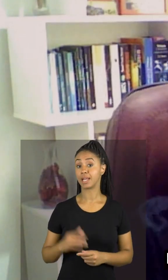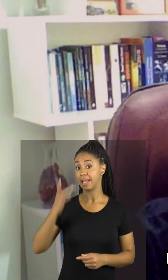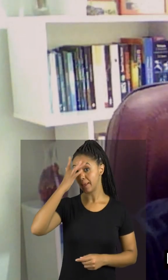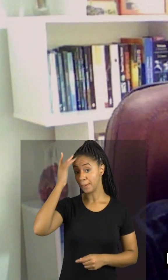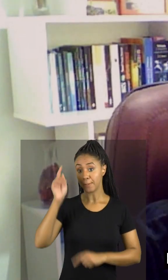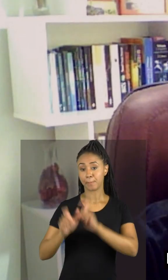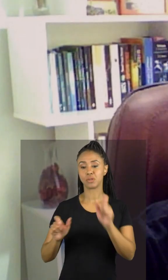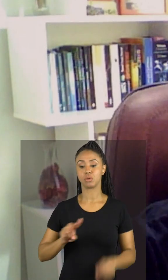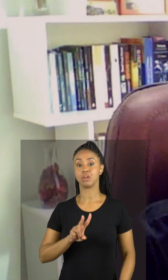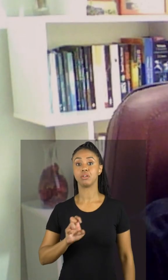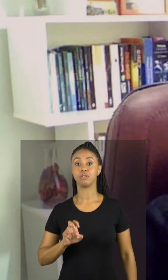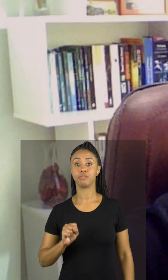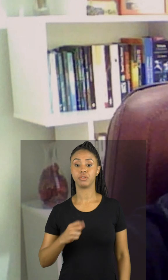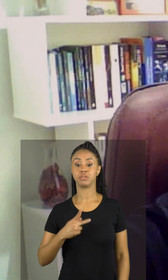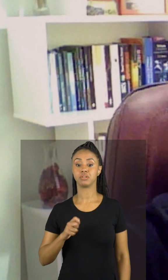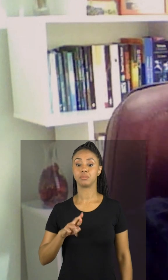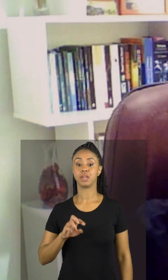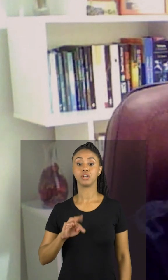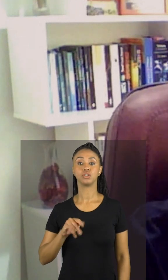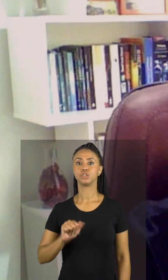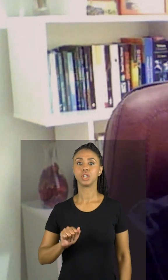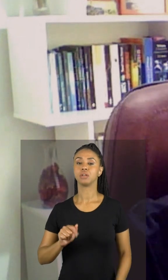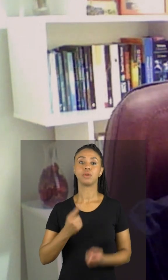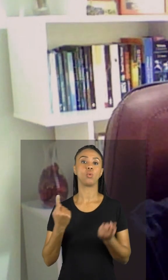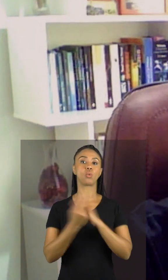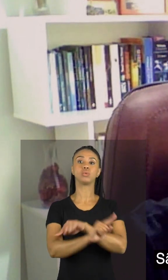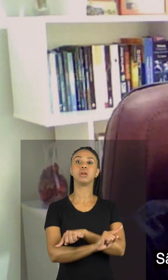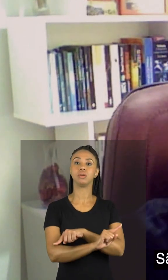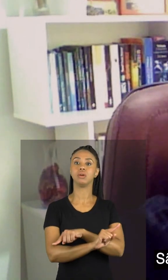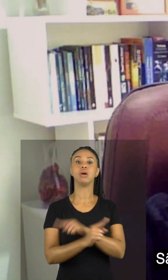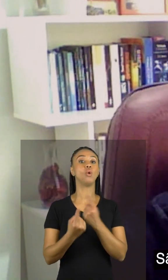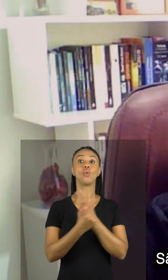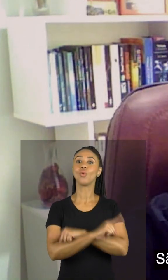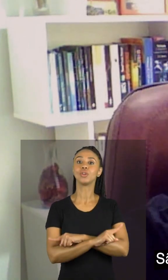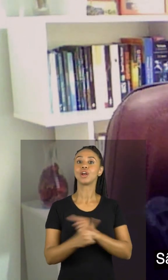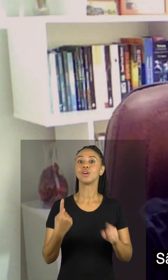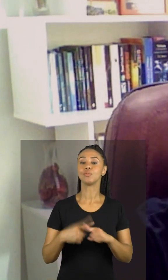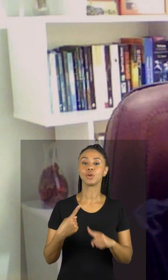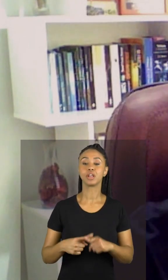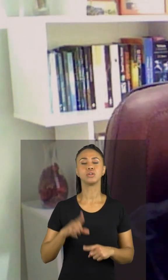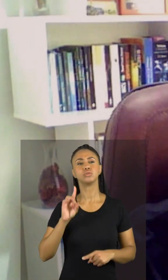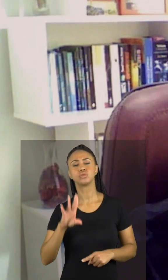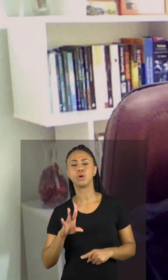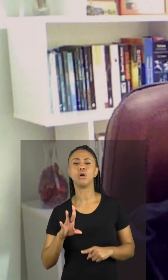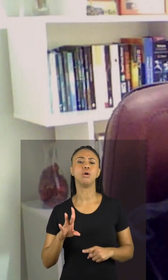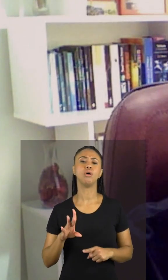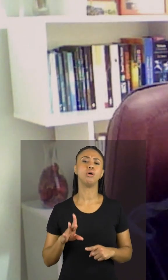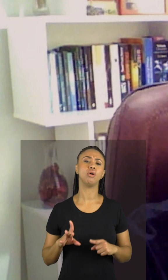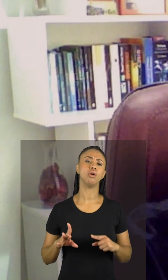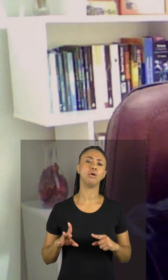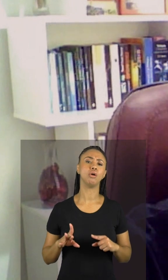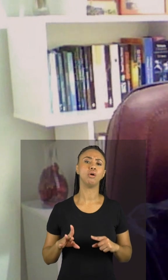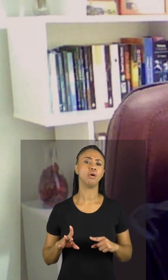despertinas são justamente o contrário do matutino. São as pessoas que sentem sono apenas lá durante